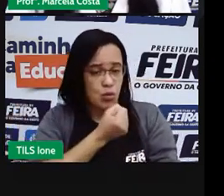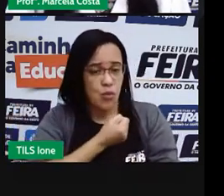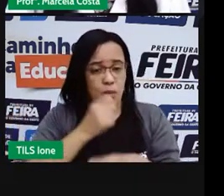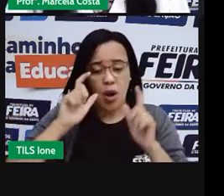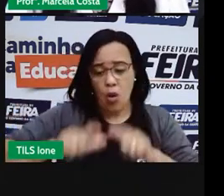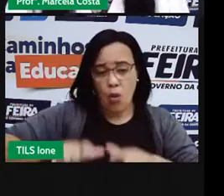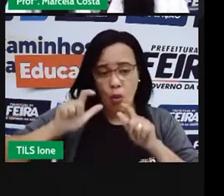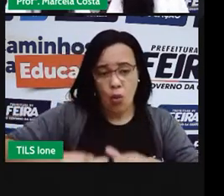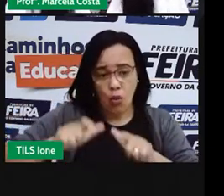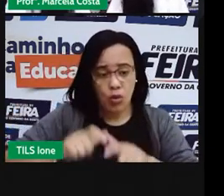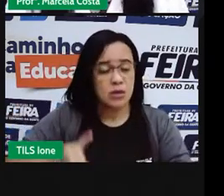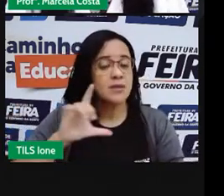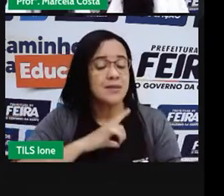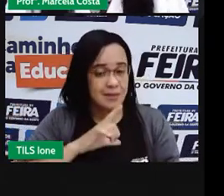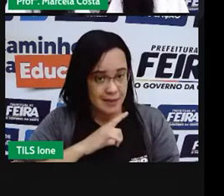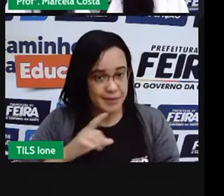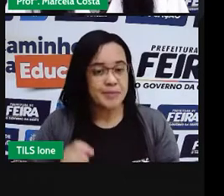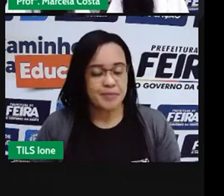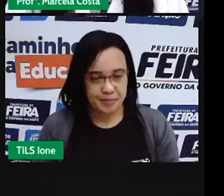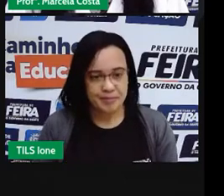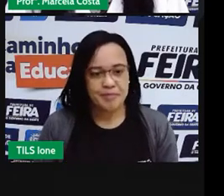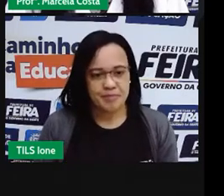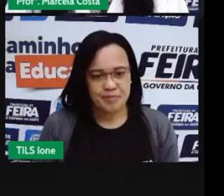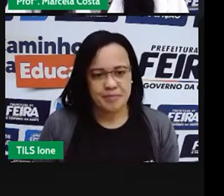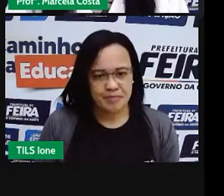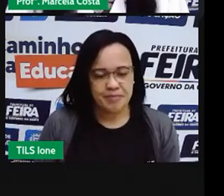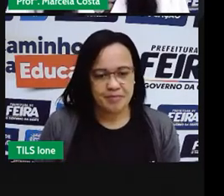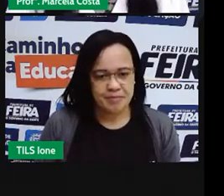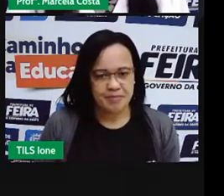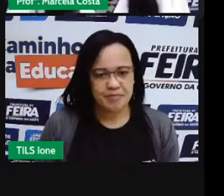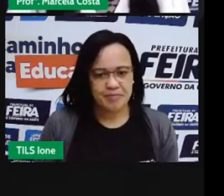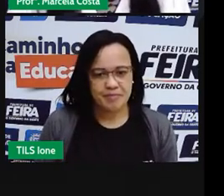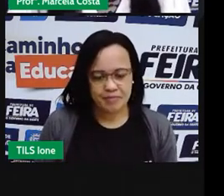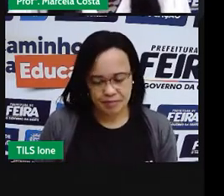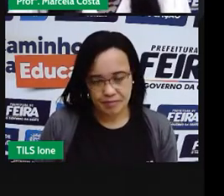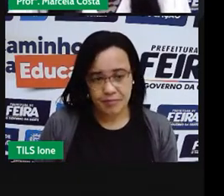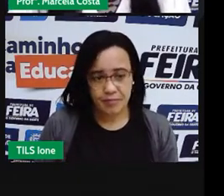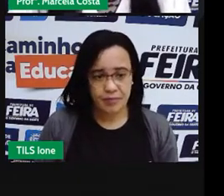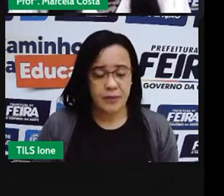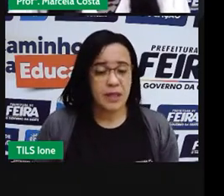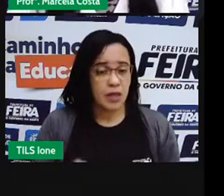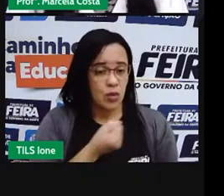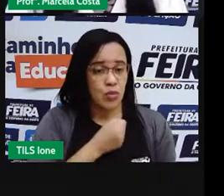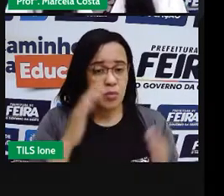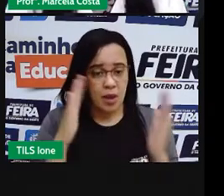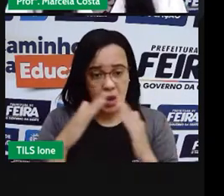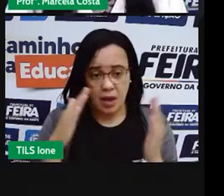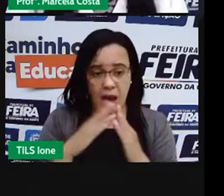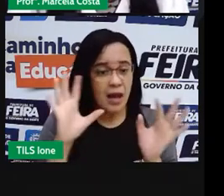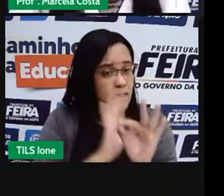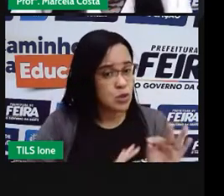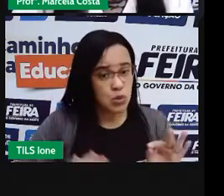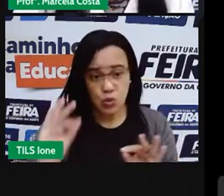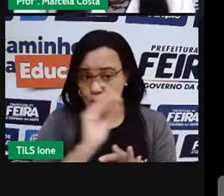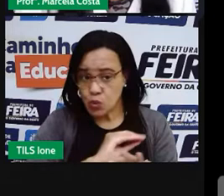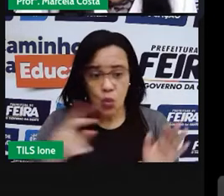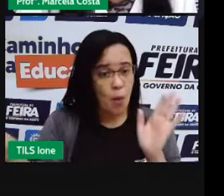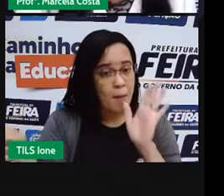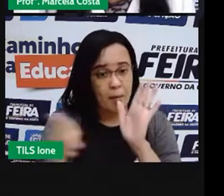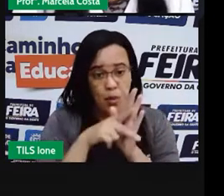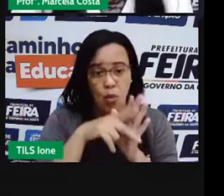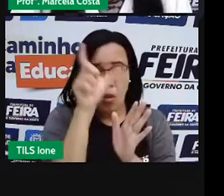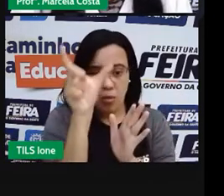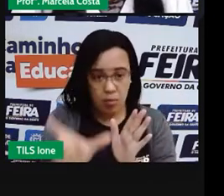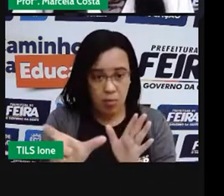Que vai criar o seu imunidade, o bairro, o número da casa. Todas essas informações pessoais, são os